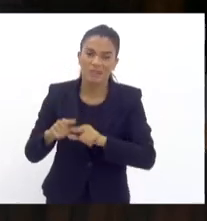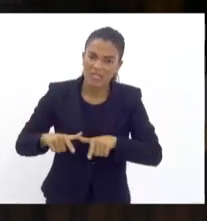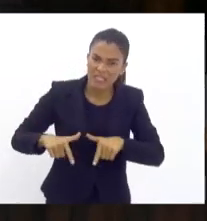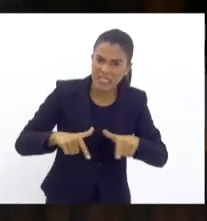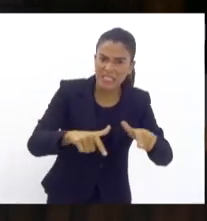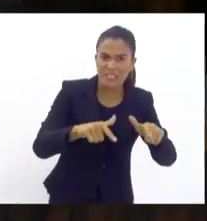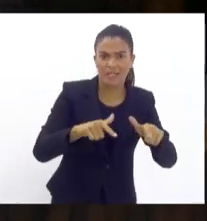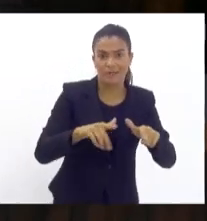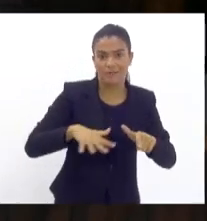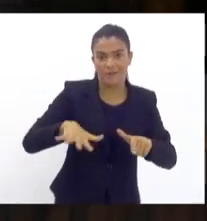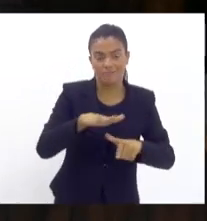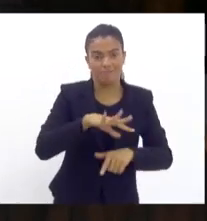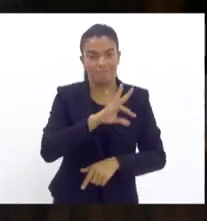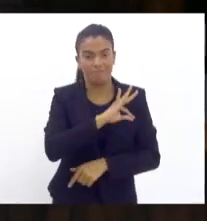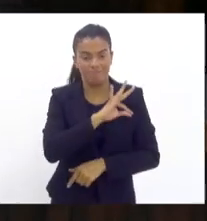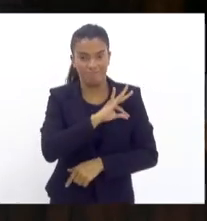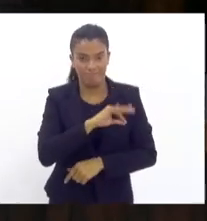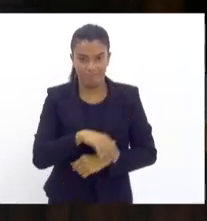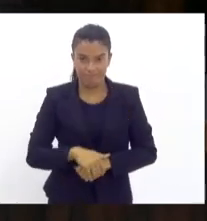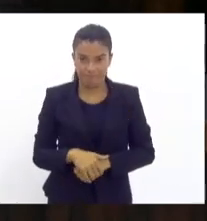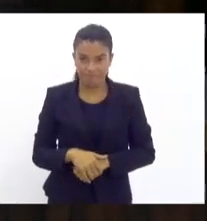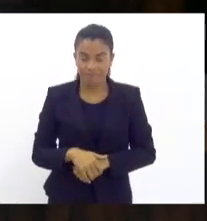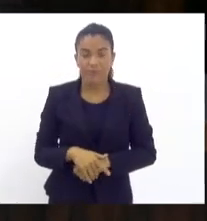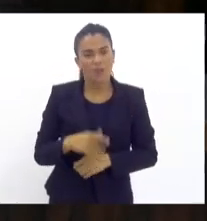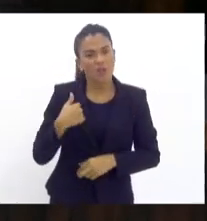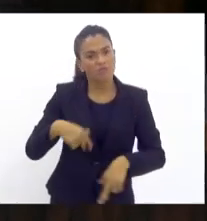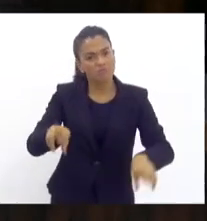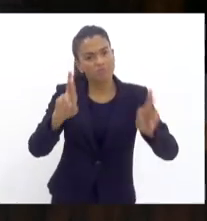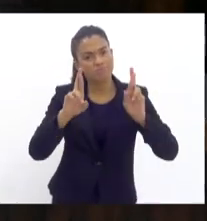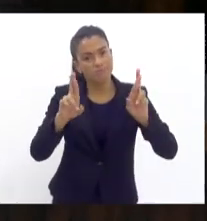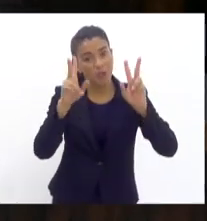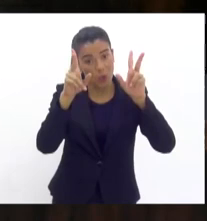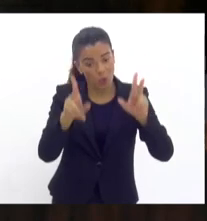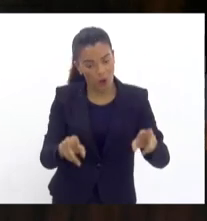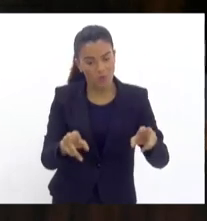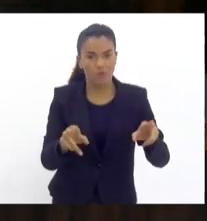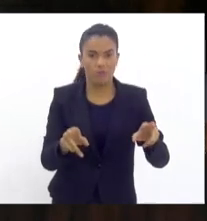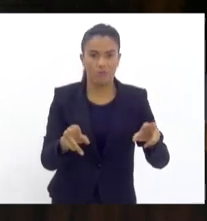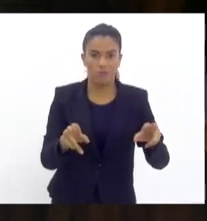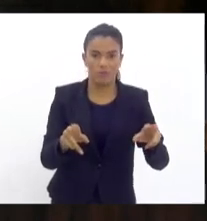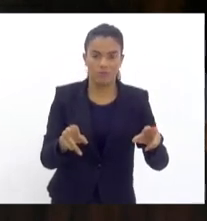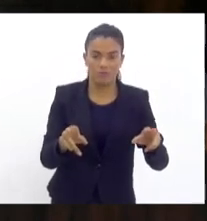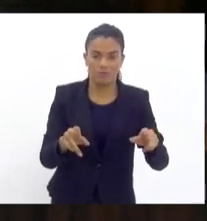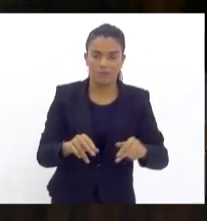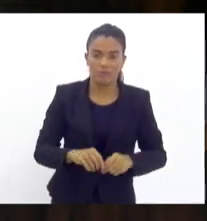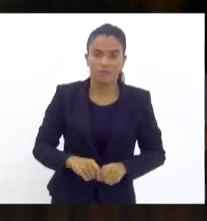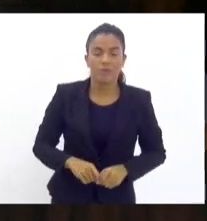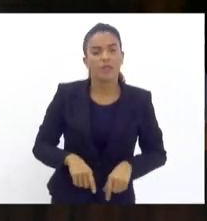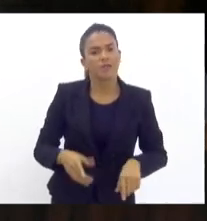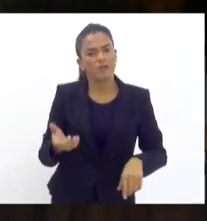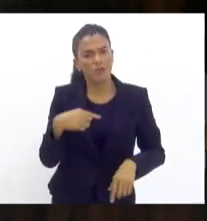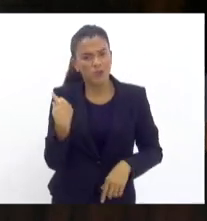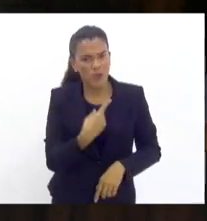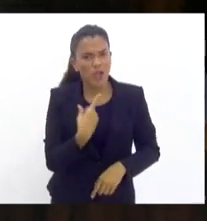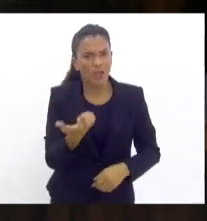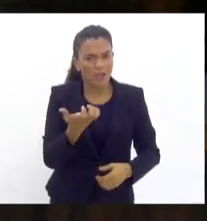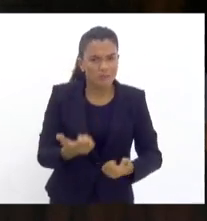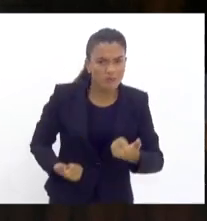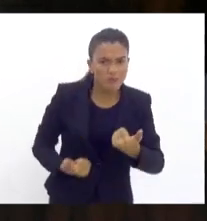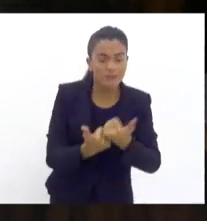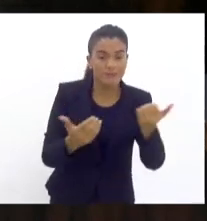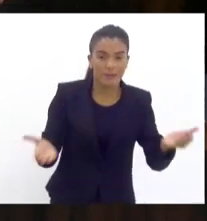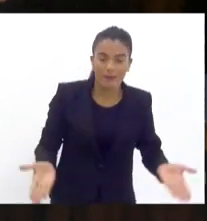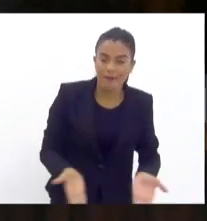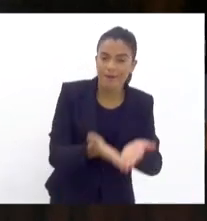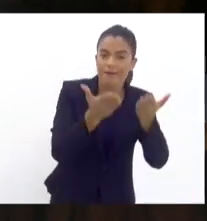forças policiais importantes nós esperamos a mesma coisa e queremos colaborar com